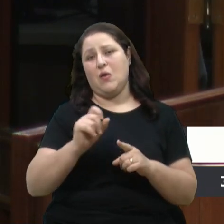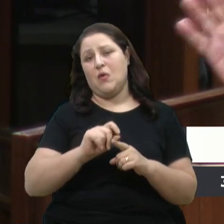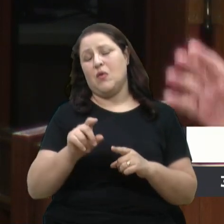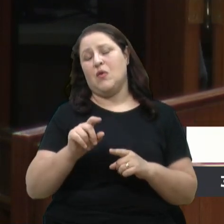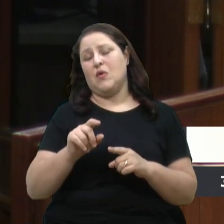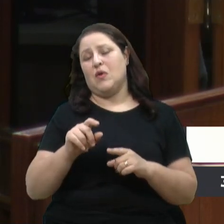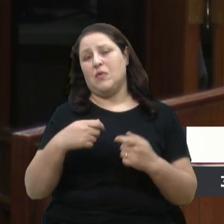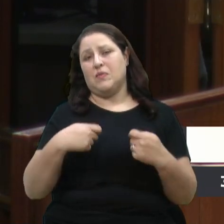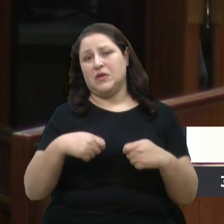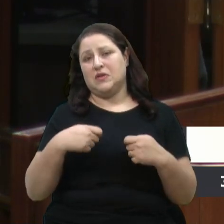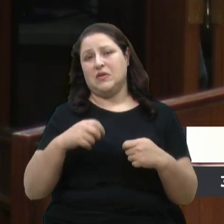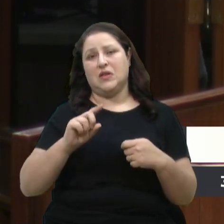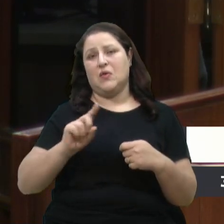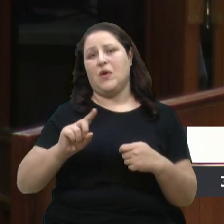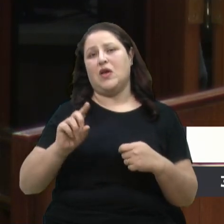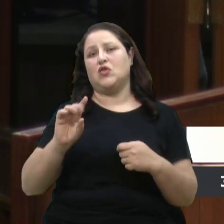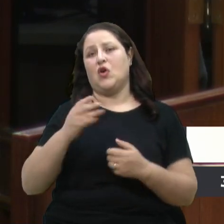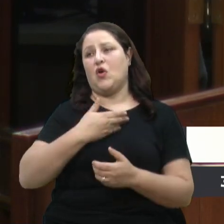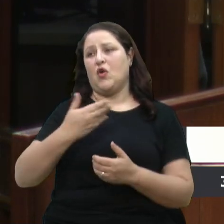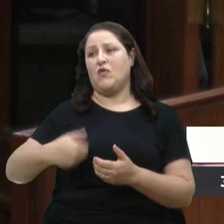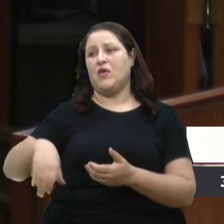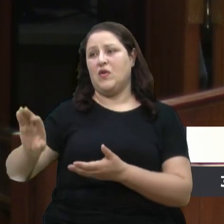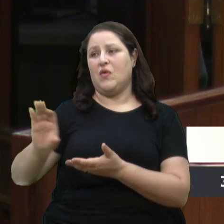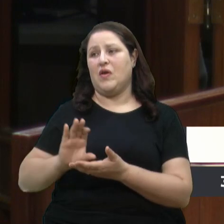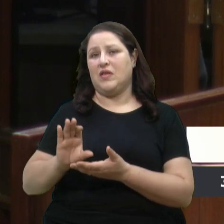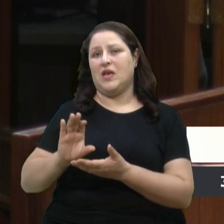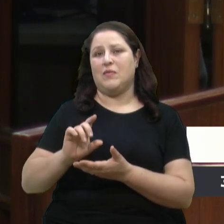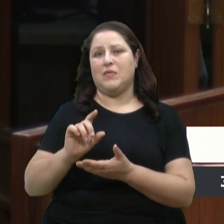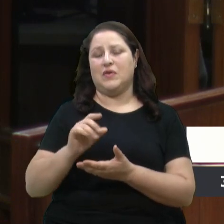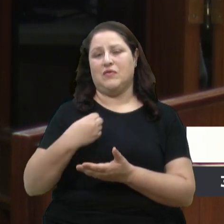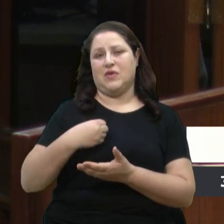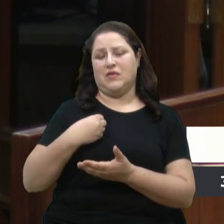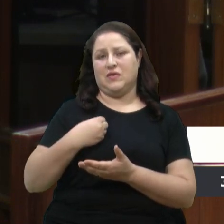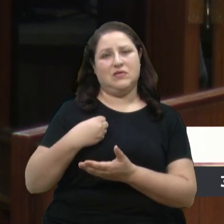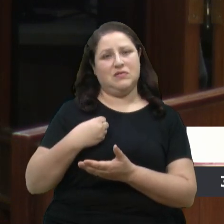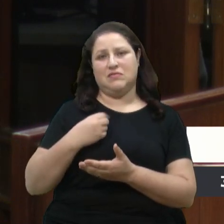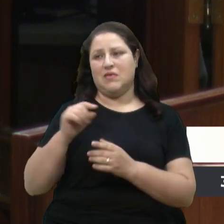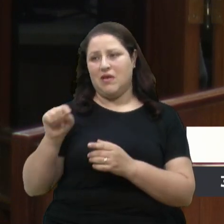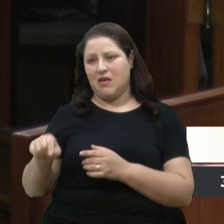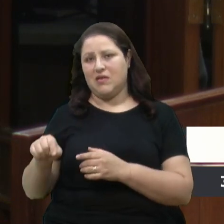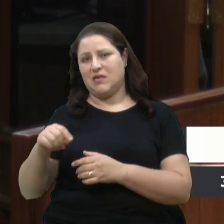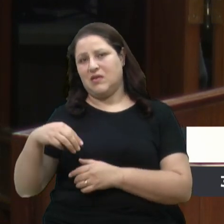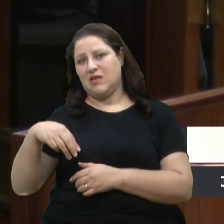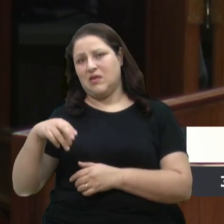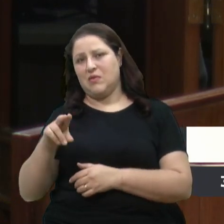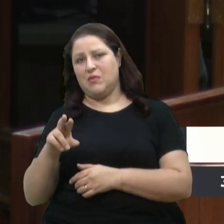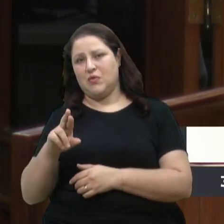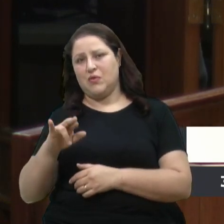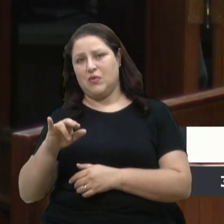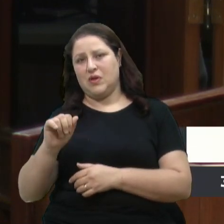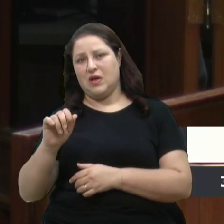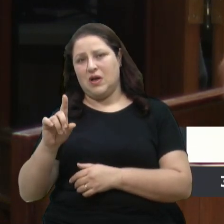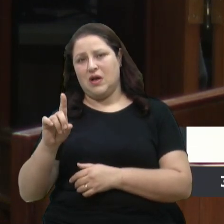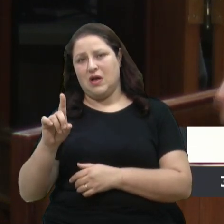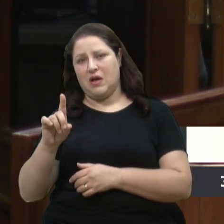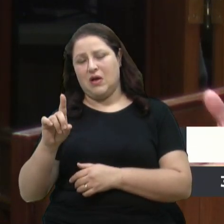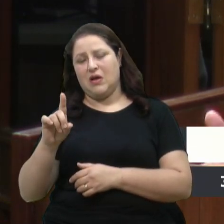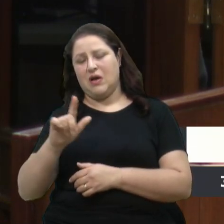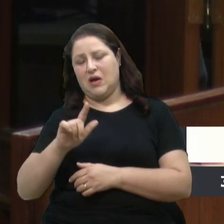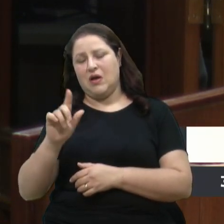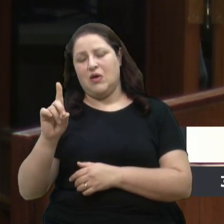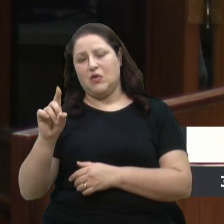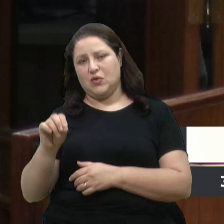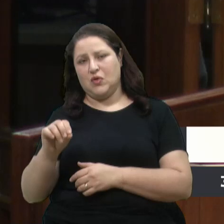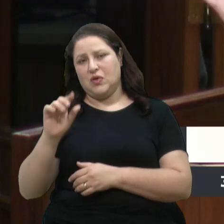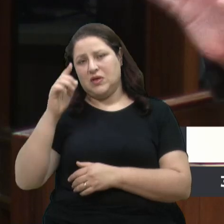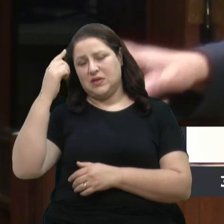e sobrevive. Não, elas têm muitas dificuldades. E é o caso do Murial de Santa Fé, com muitas dificuldades financeiras, avisou que sairia